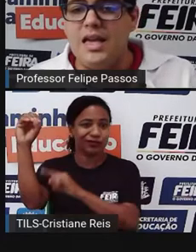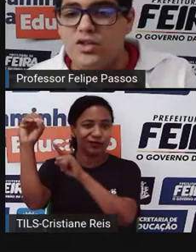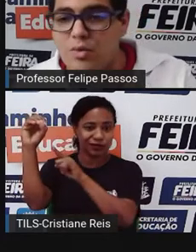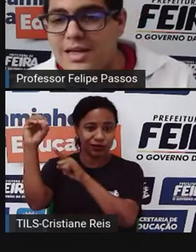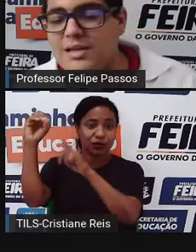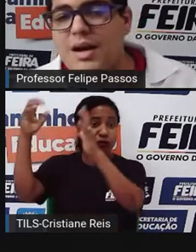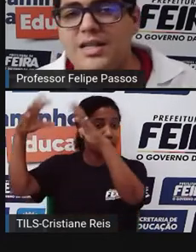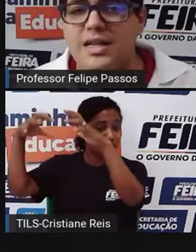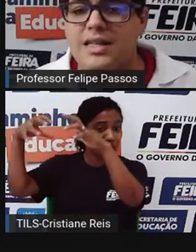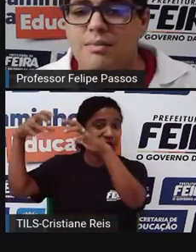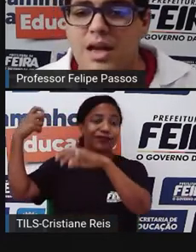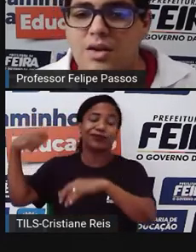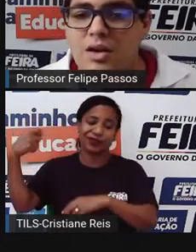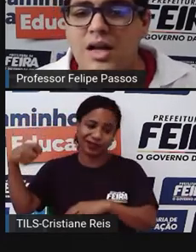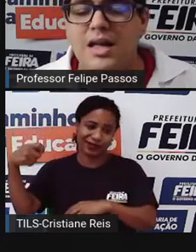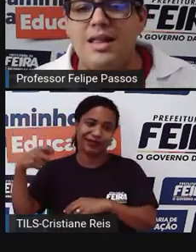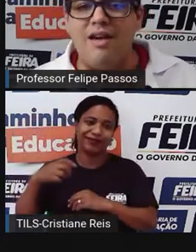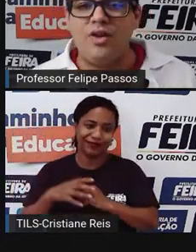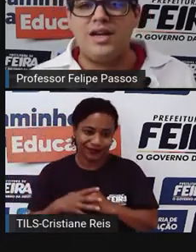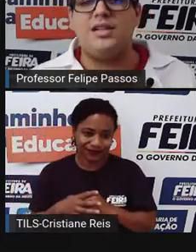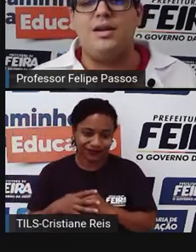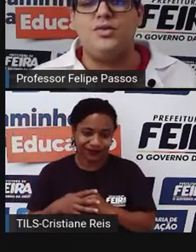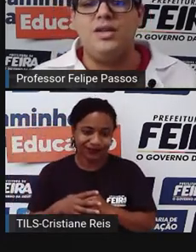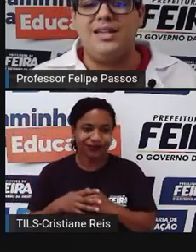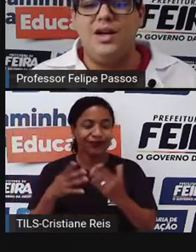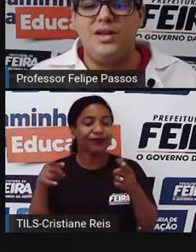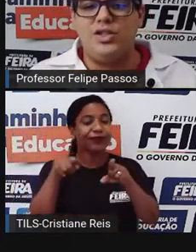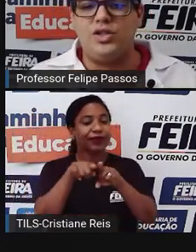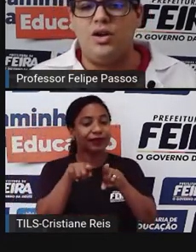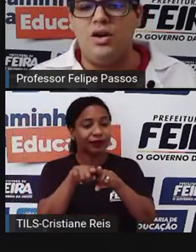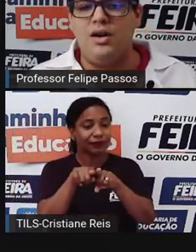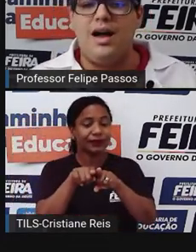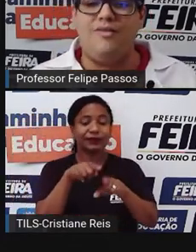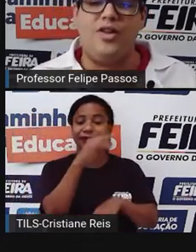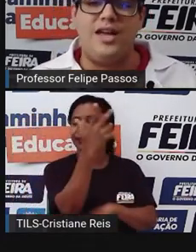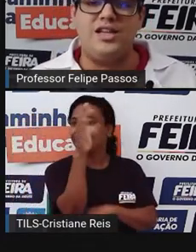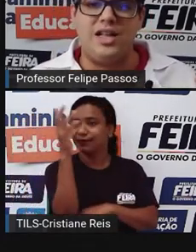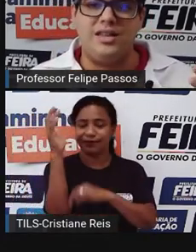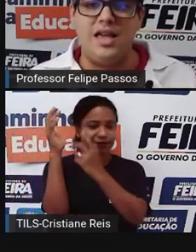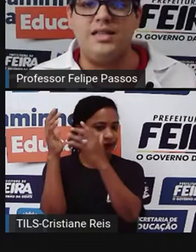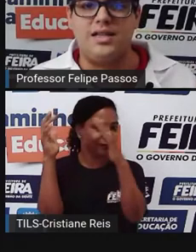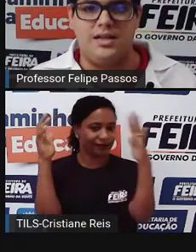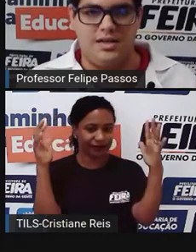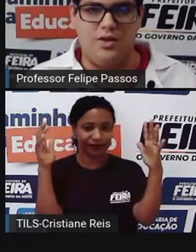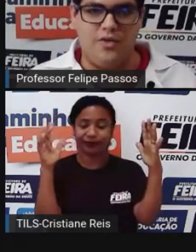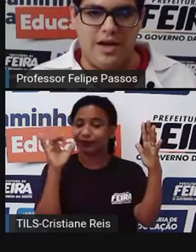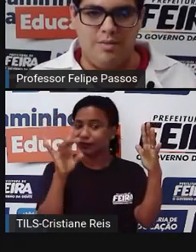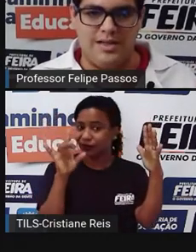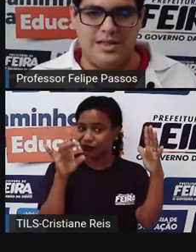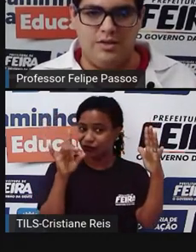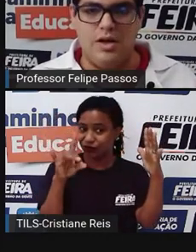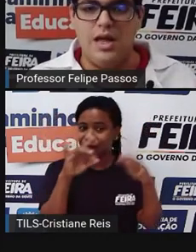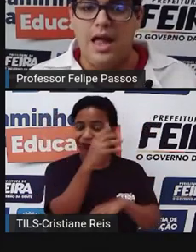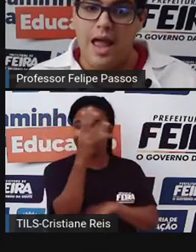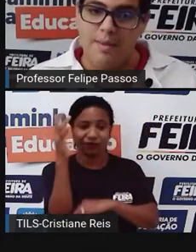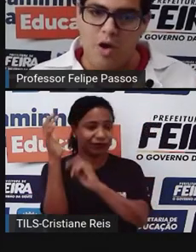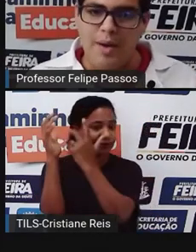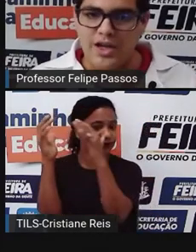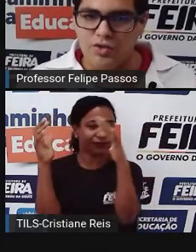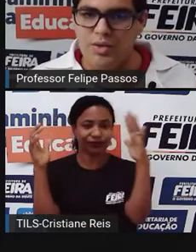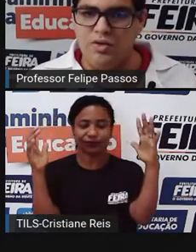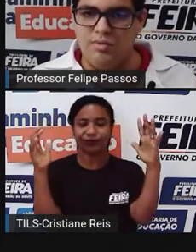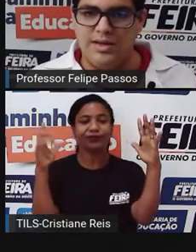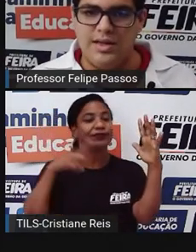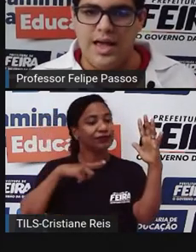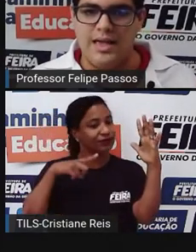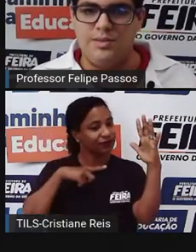E sobre essa imagem aqui também, a floresta amazônica não é só a floresta densa que eu falei mais cedo. É a maior